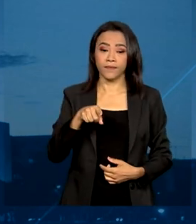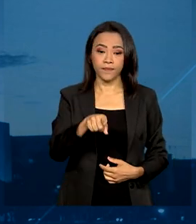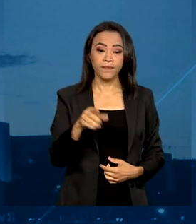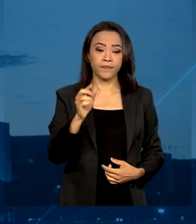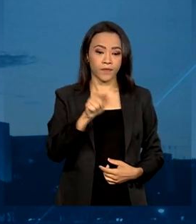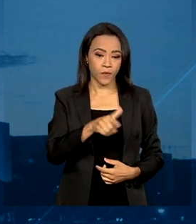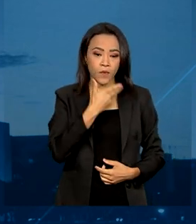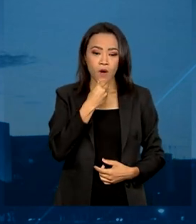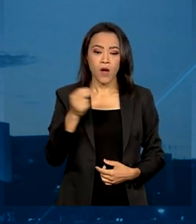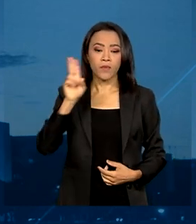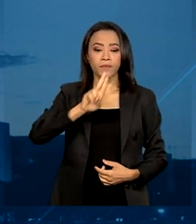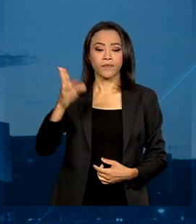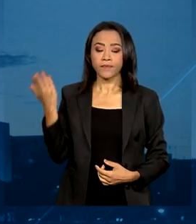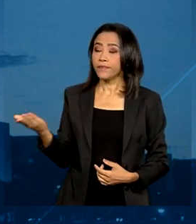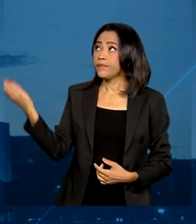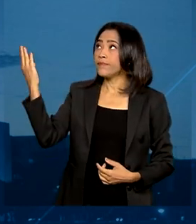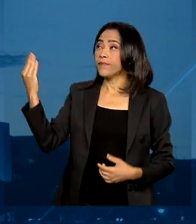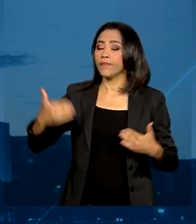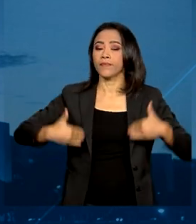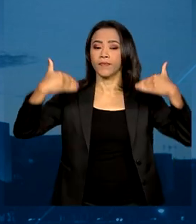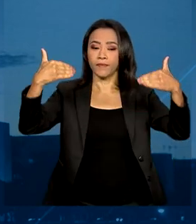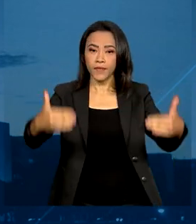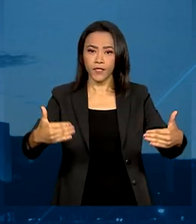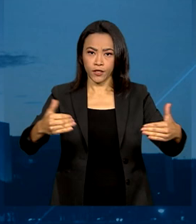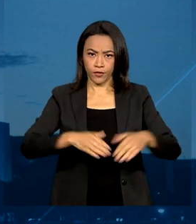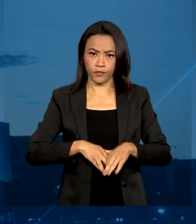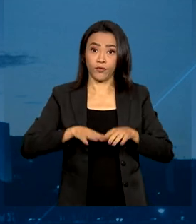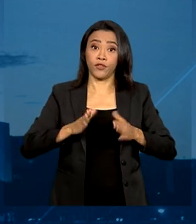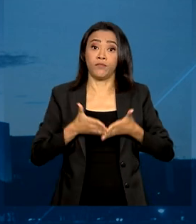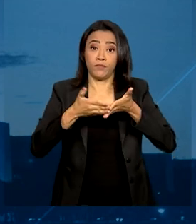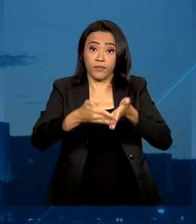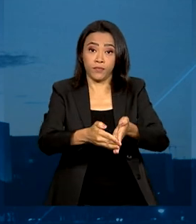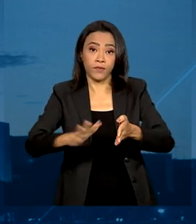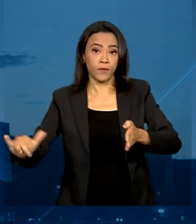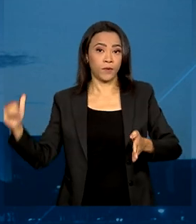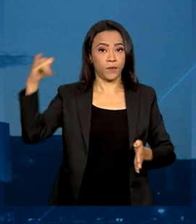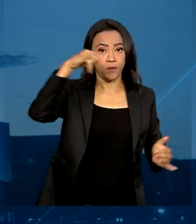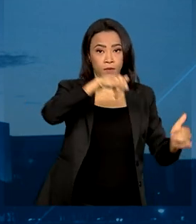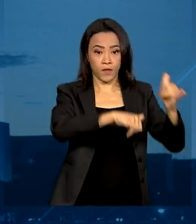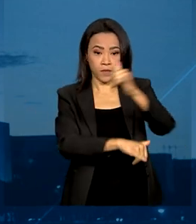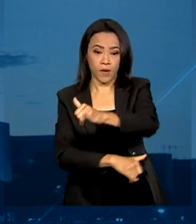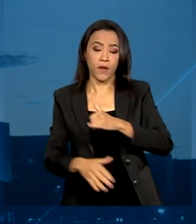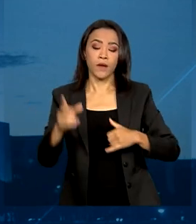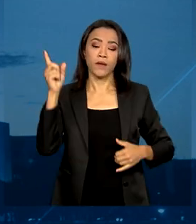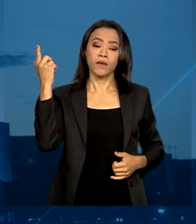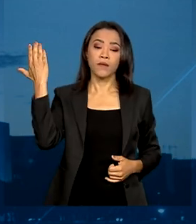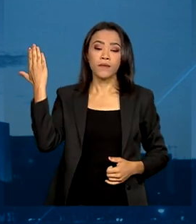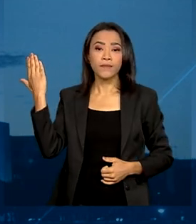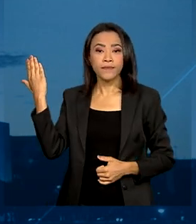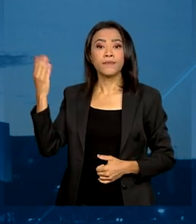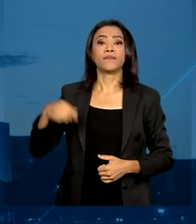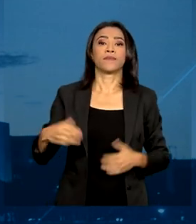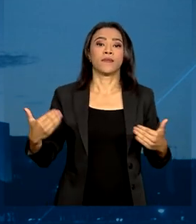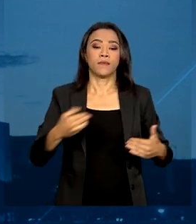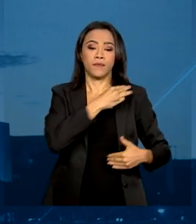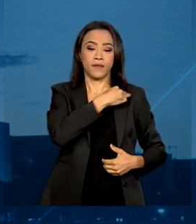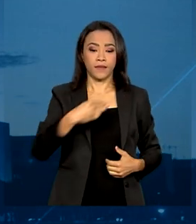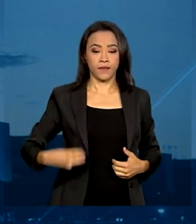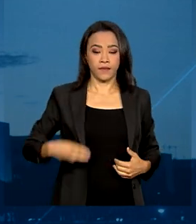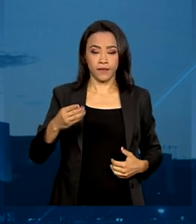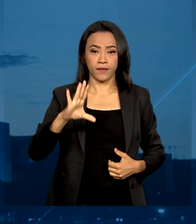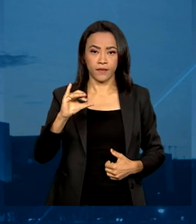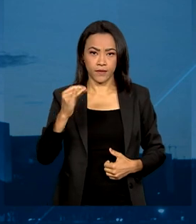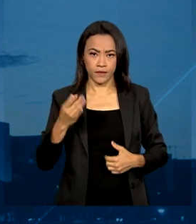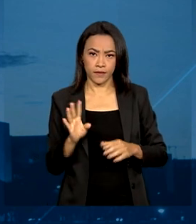já Márcio França para o Ministério dos Portos e Aeroportos, Luciana Santos, Ministério da Ciência e Tecnologia,